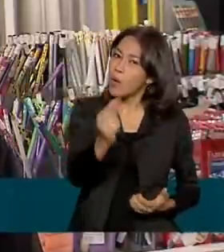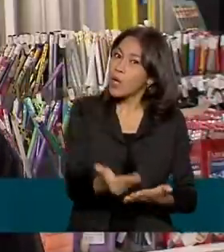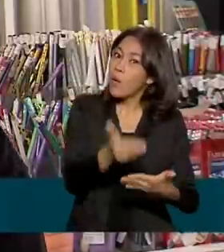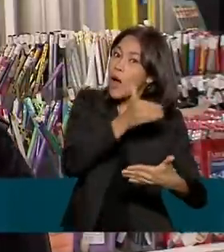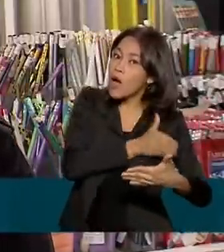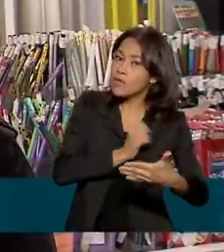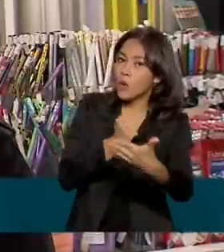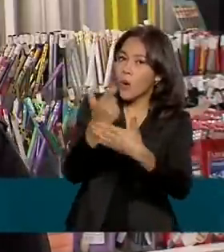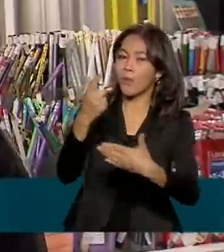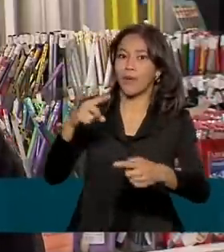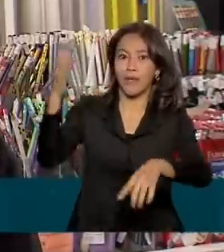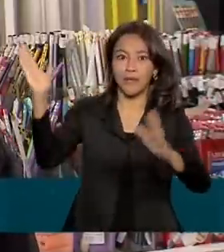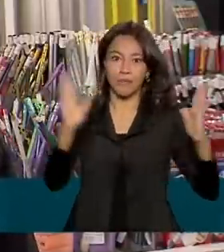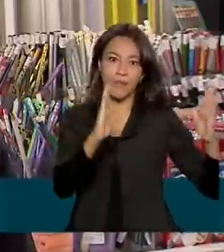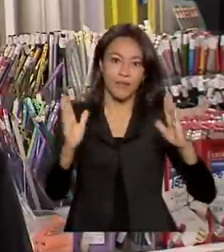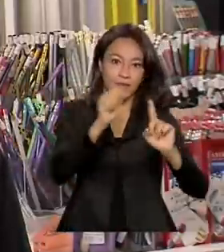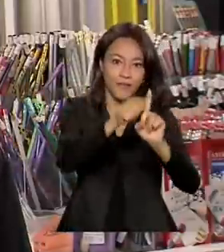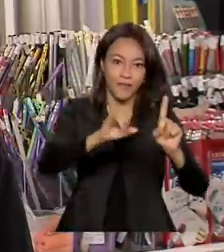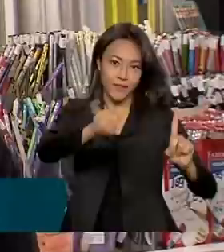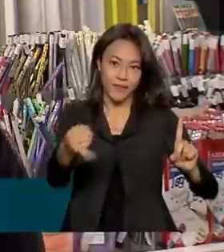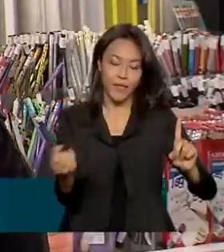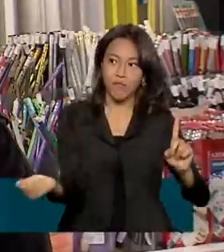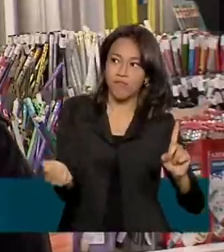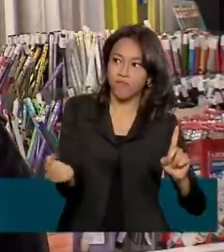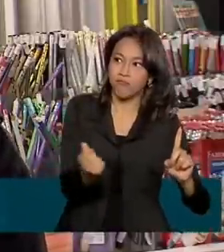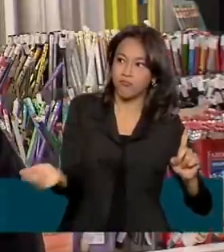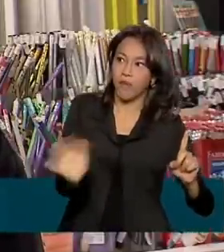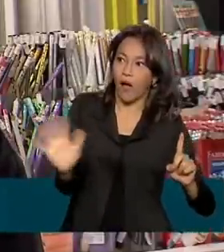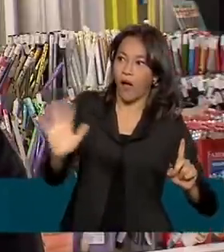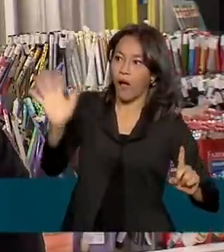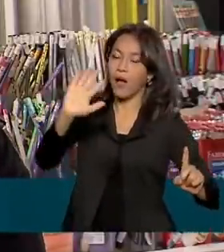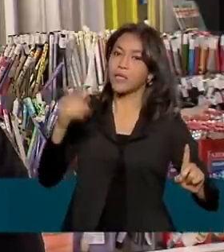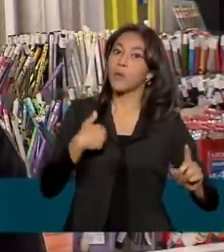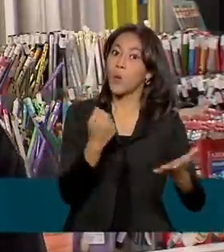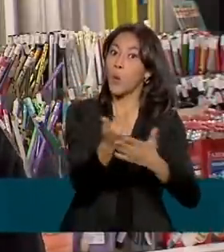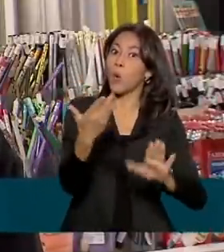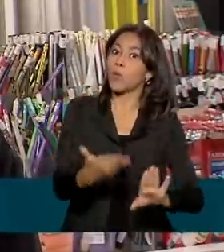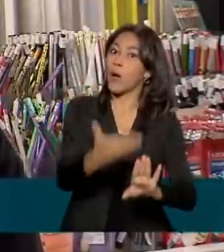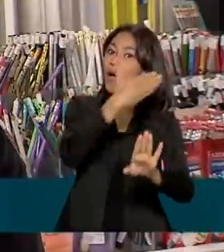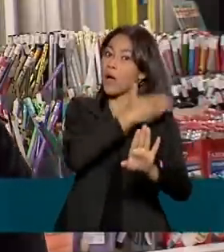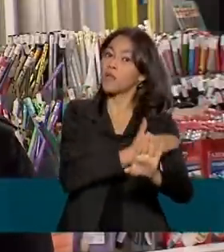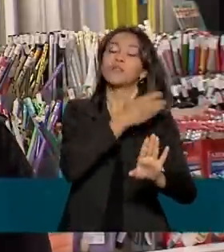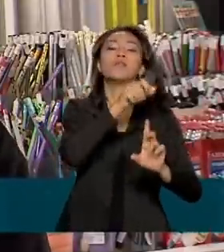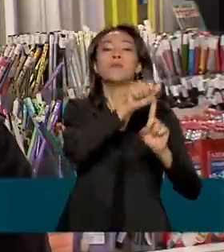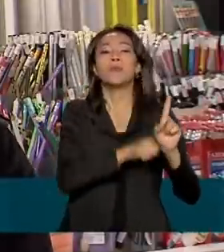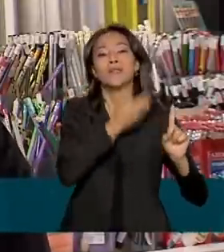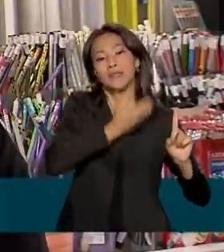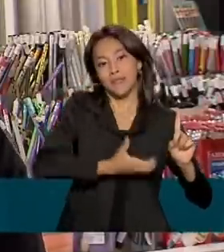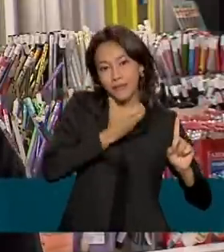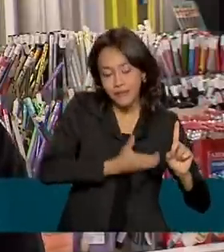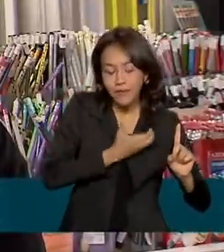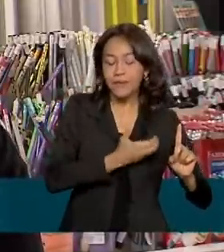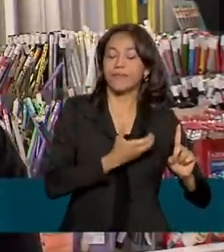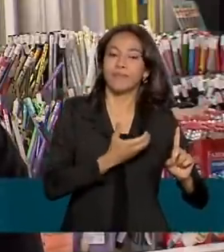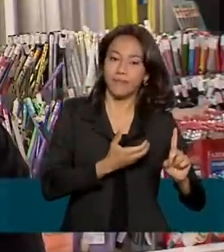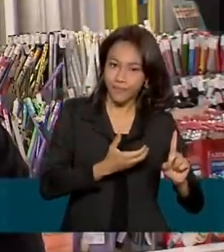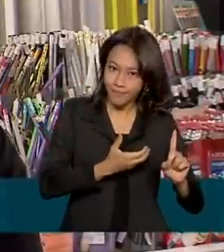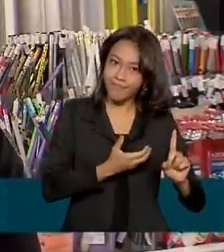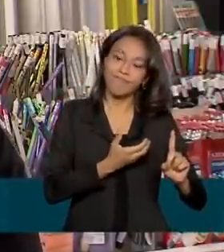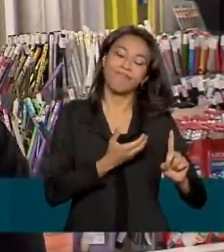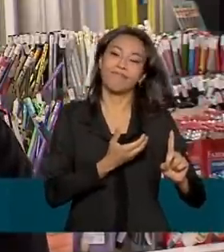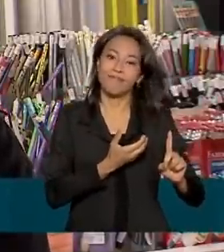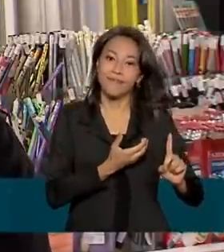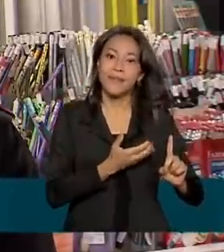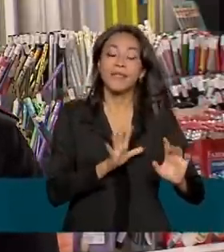os preços sobem nessa época, misteriosamente. Então, eu costumo comprar em dezembro, antes ainda de